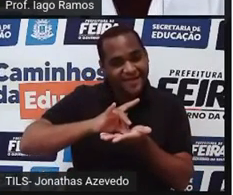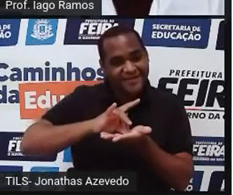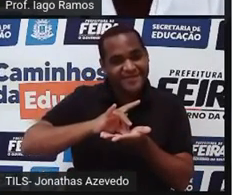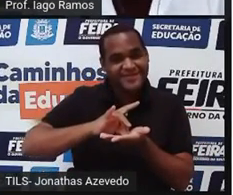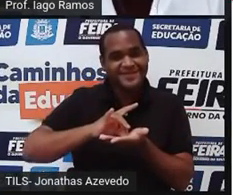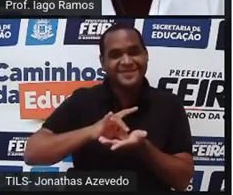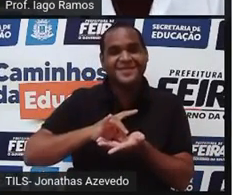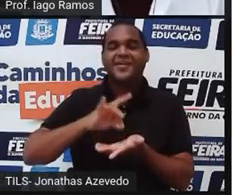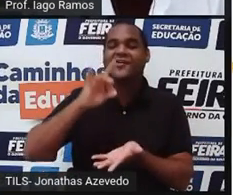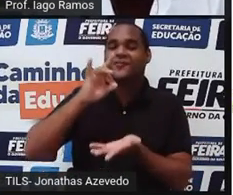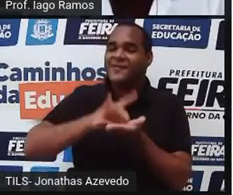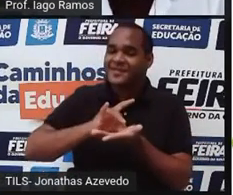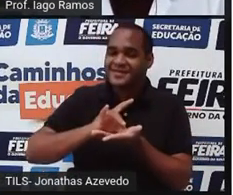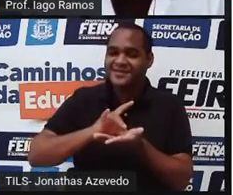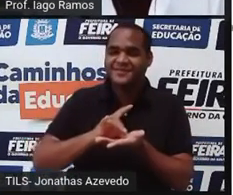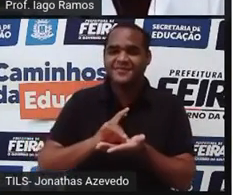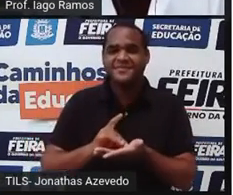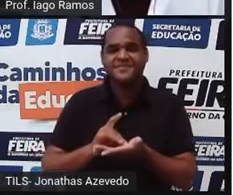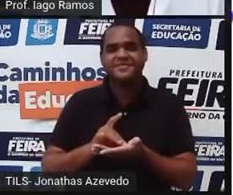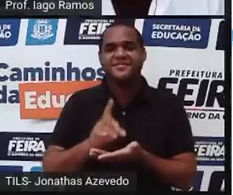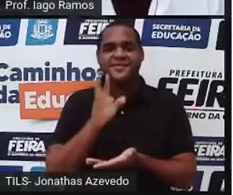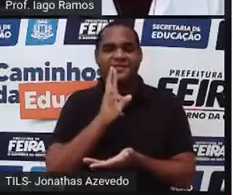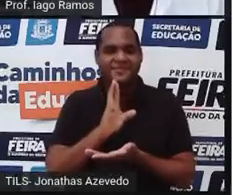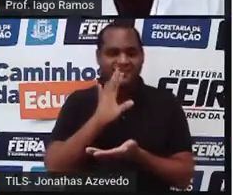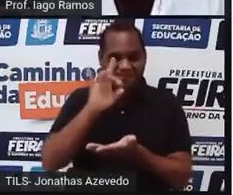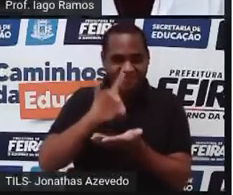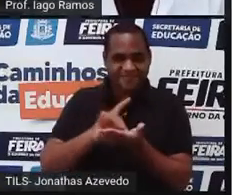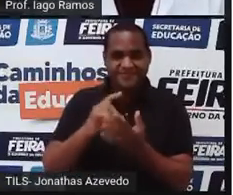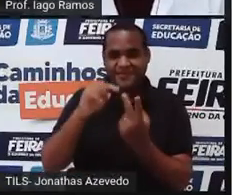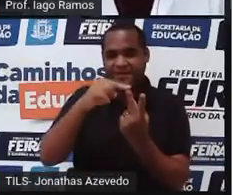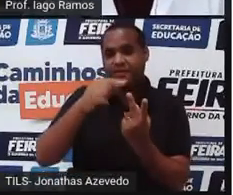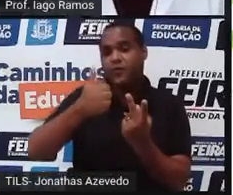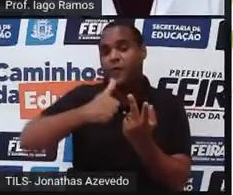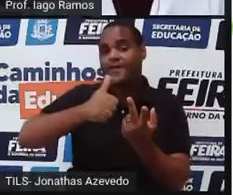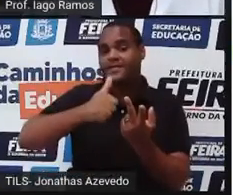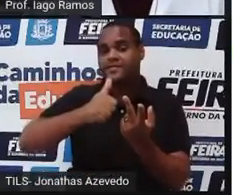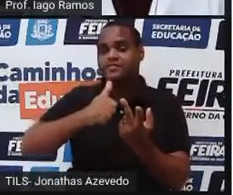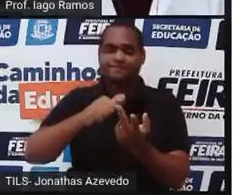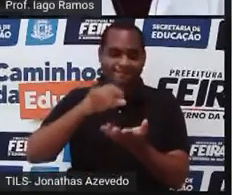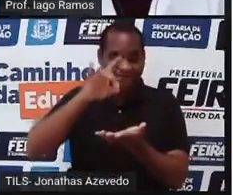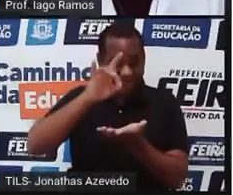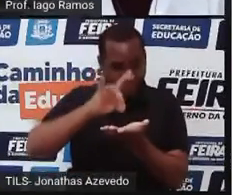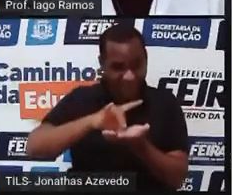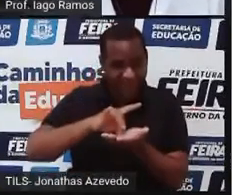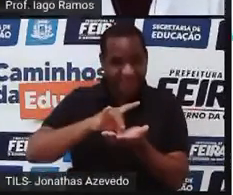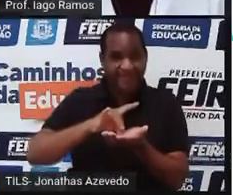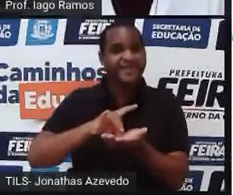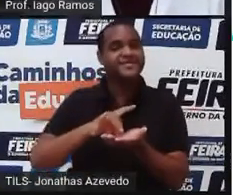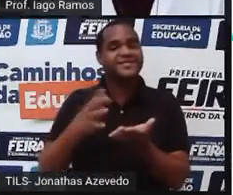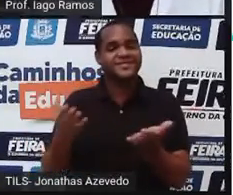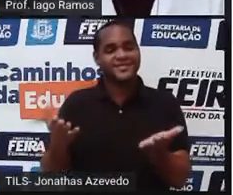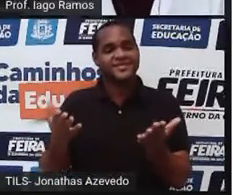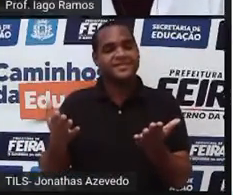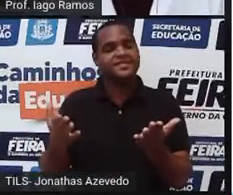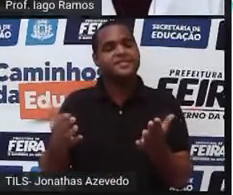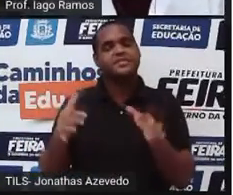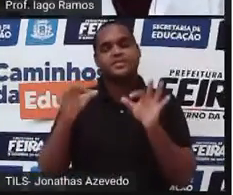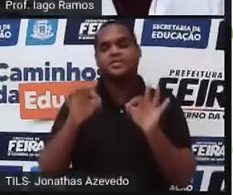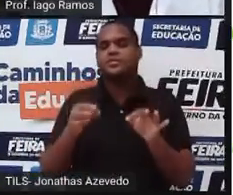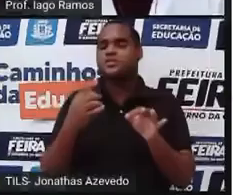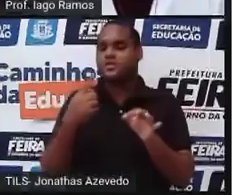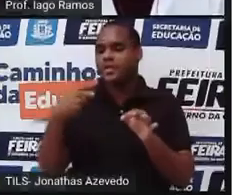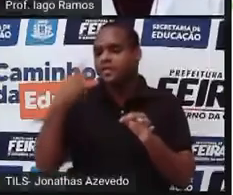verdadeiro. É verdadeiro. A raiz quadrada do número 11 é irracional. Ou seja,